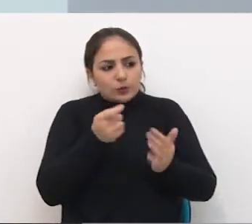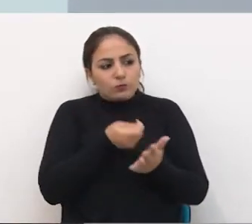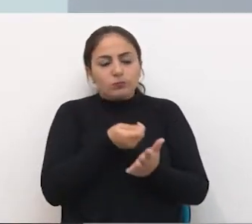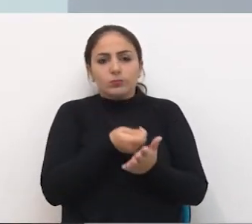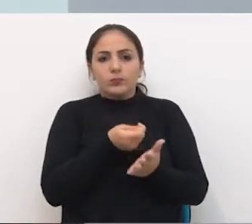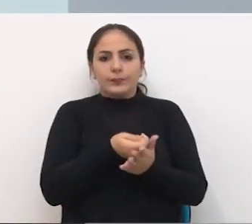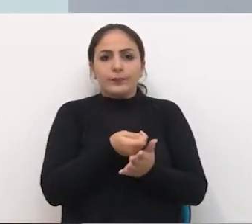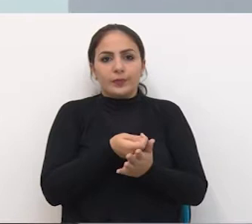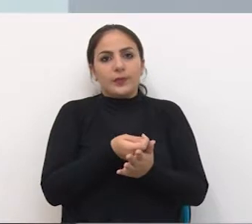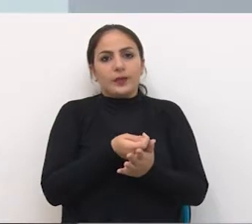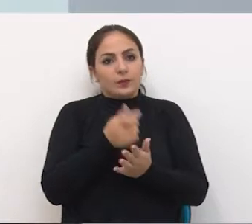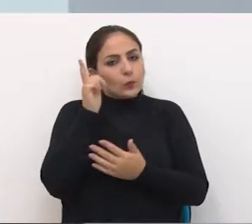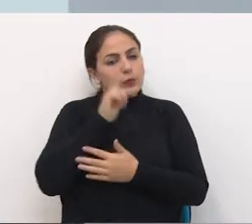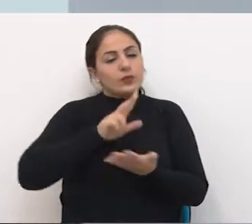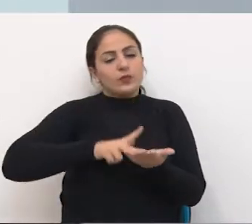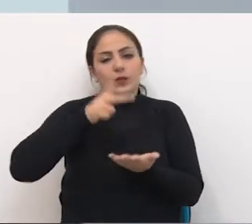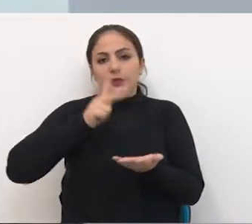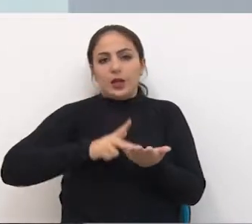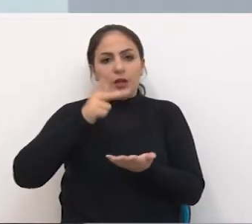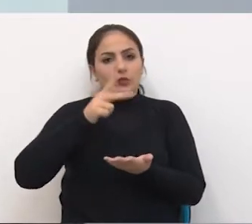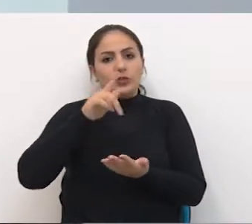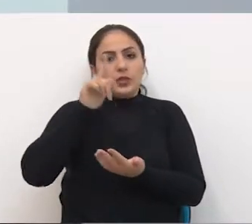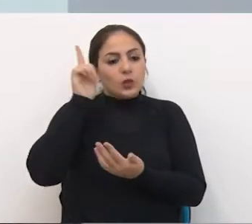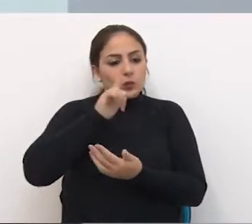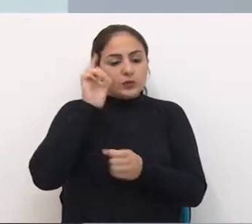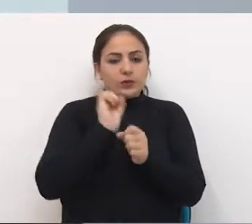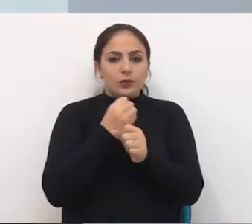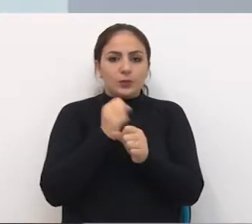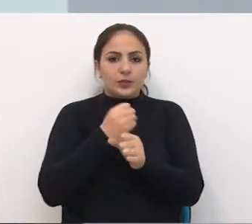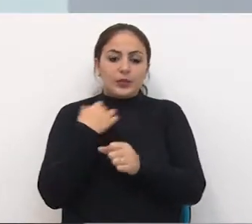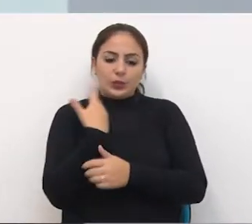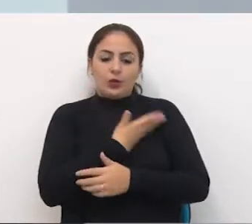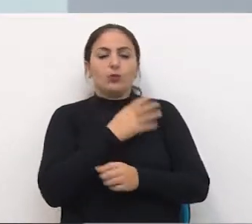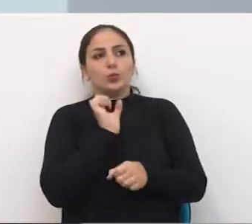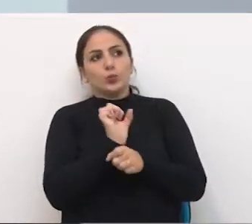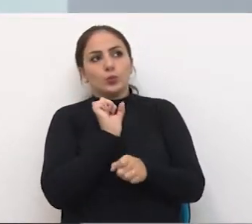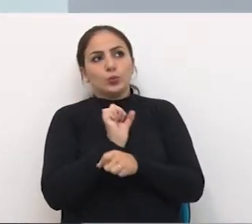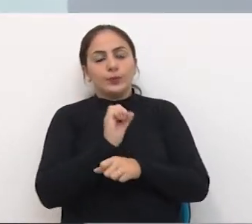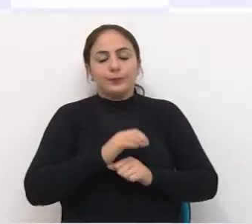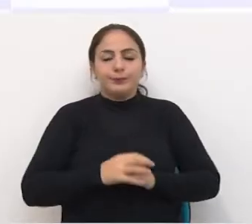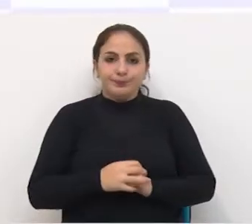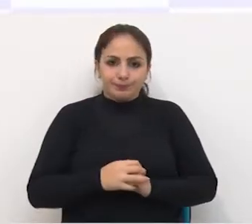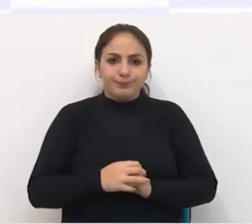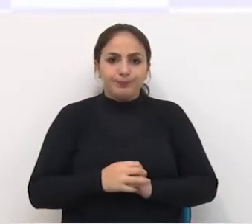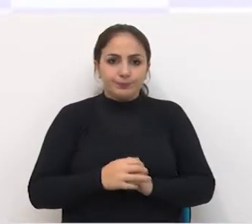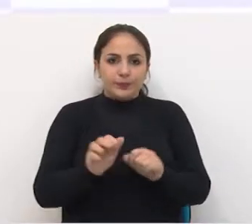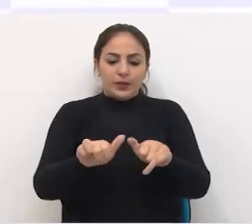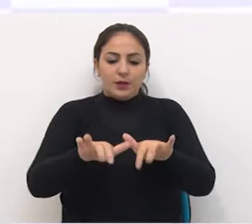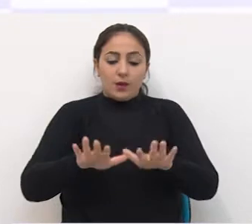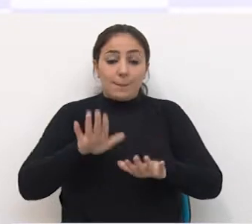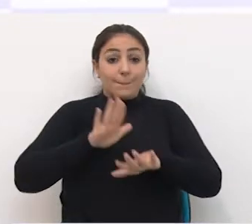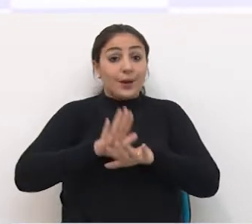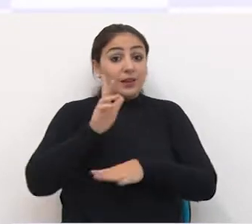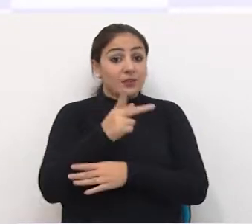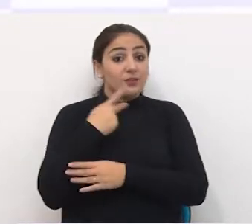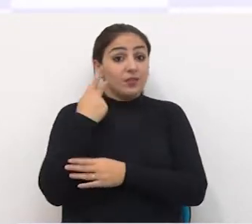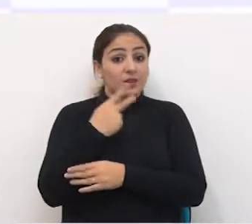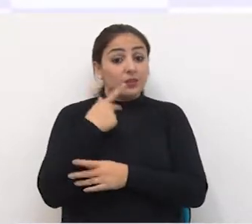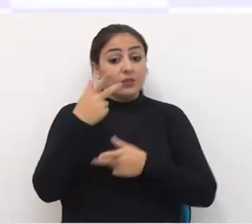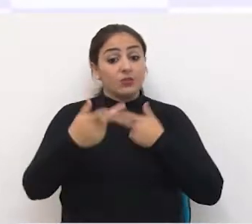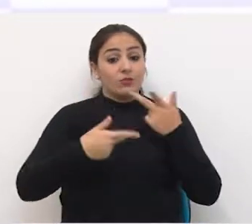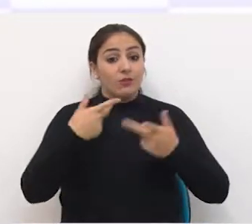cobrarem Que estão em cima, vão levar vantagem, vão ter suas obras feitas Nós vamos ficar novamente esperando E na tribuna, outros